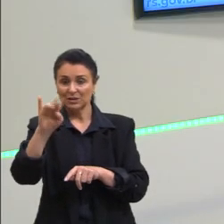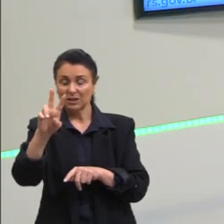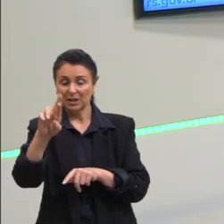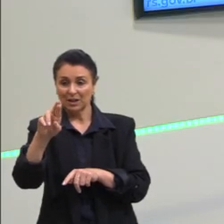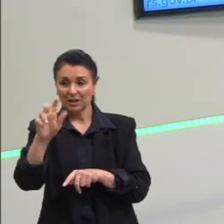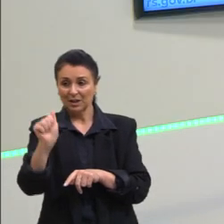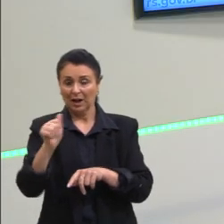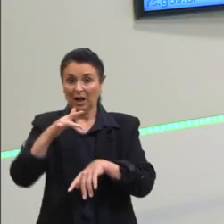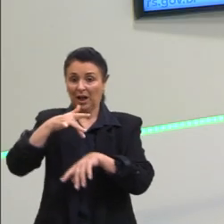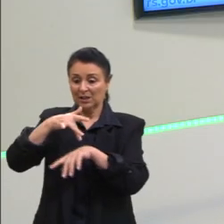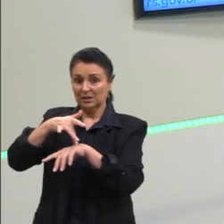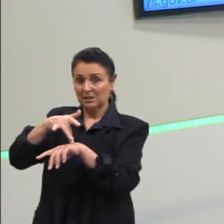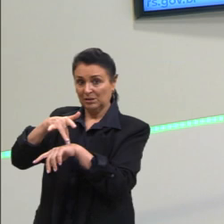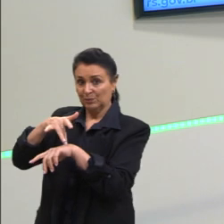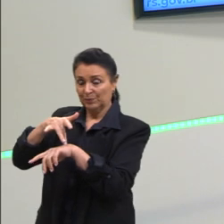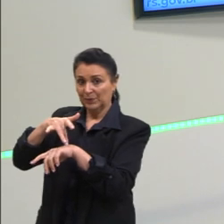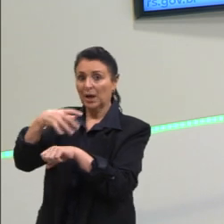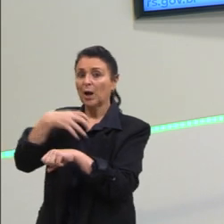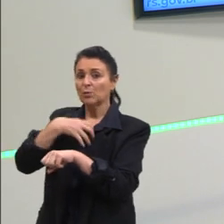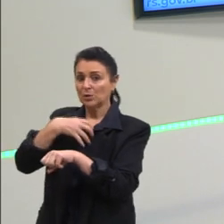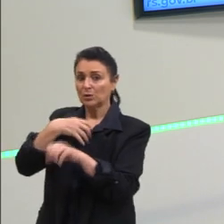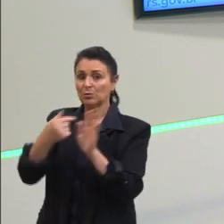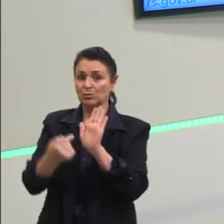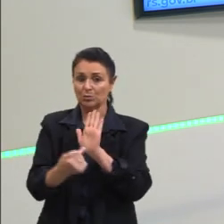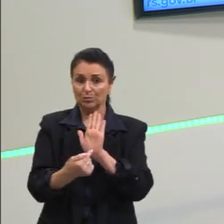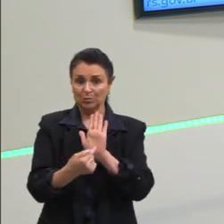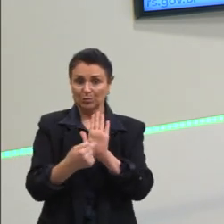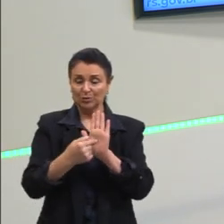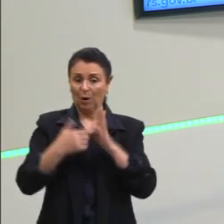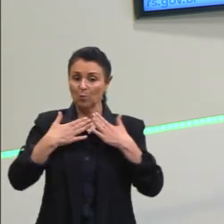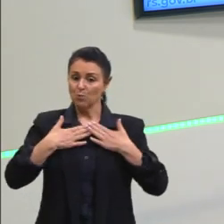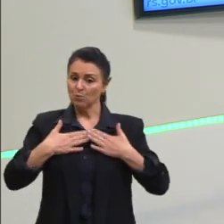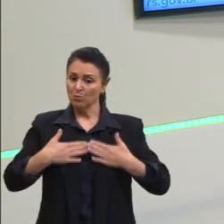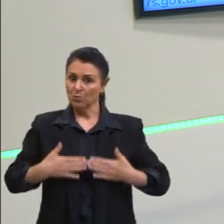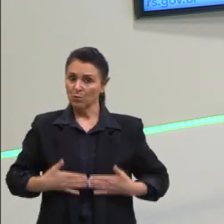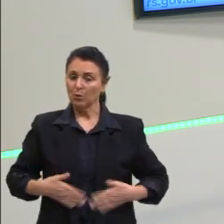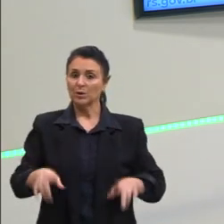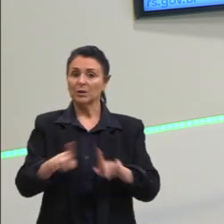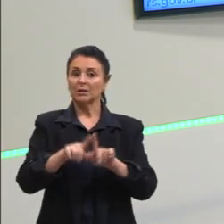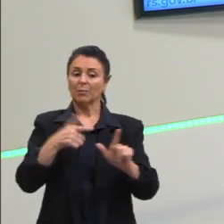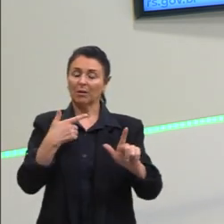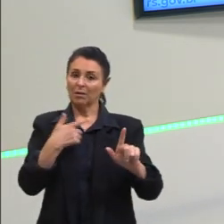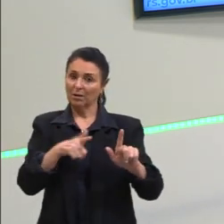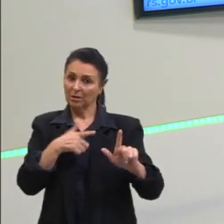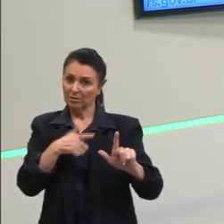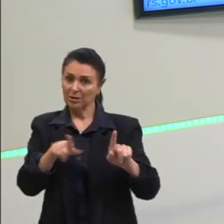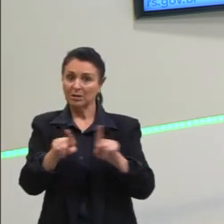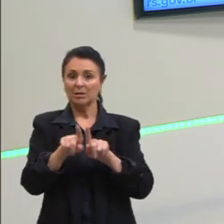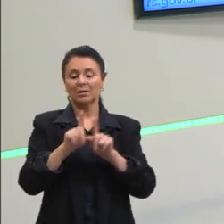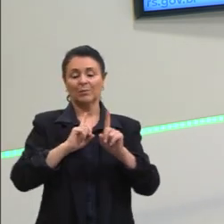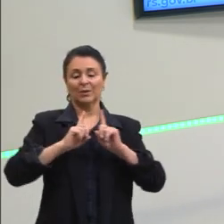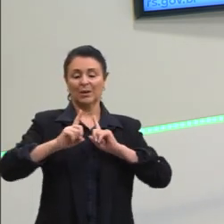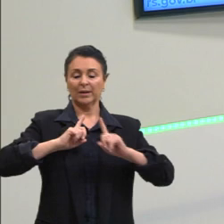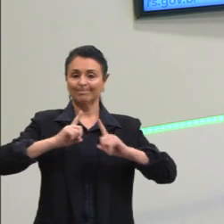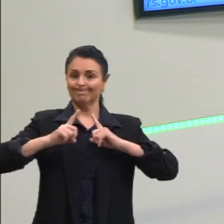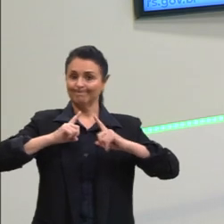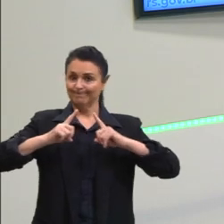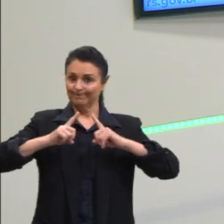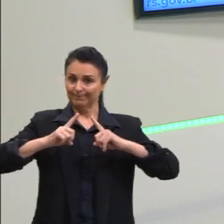como forma de trazer o humor, muitas vezes trazer a ironia e a crítica. Tá bom?